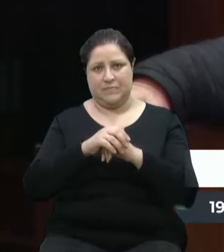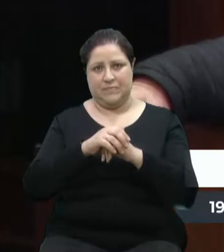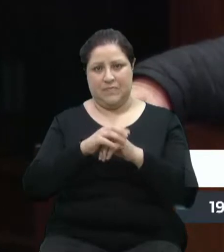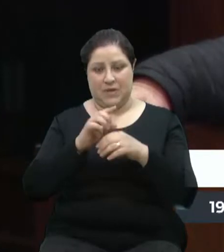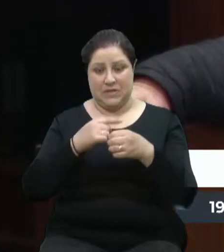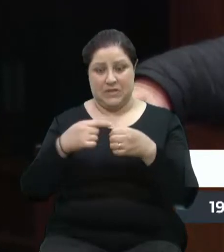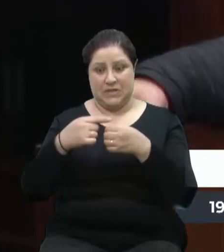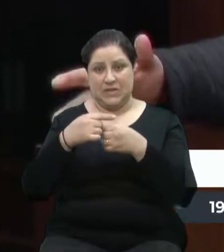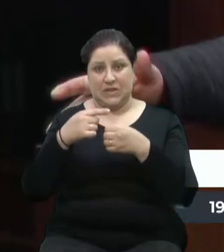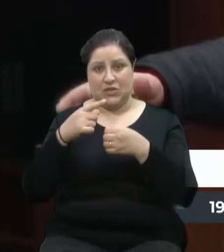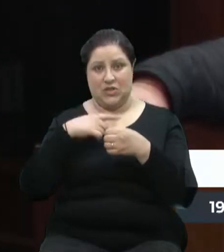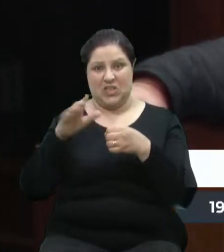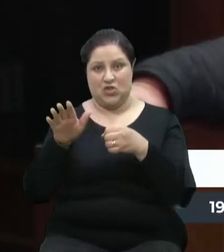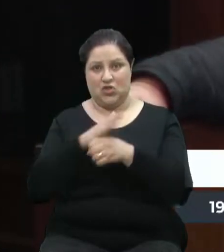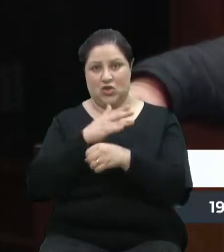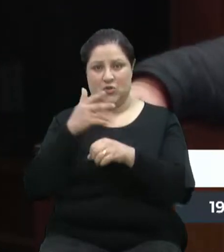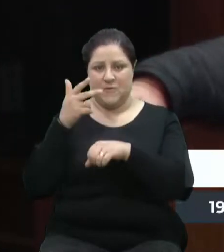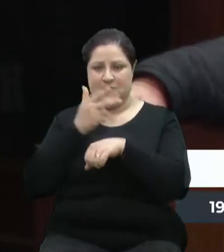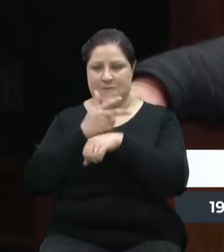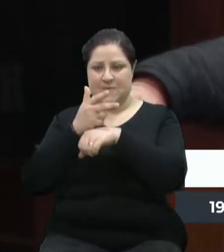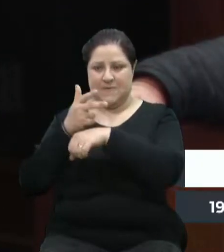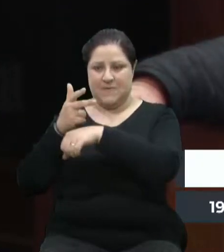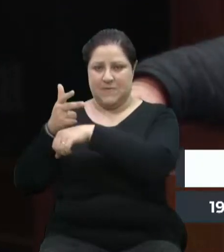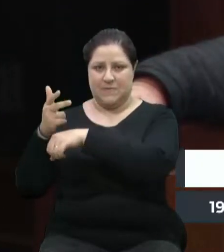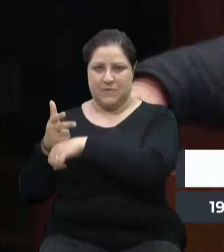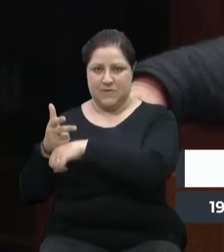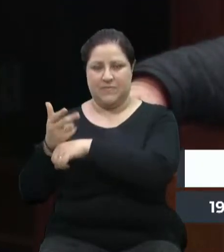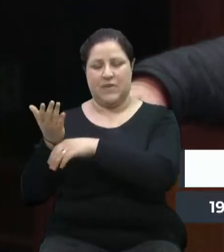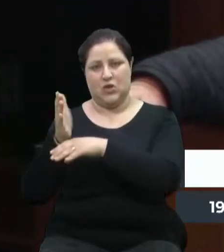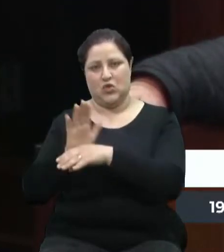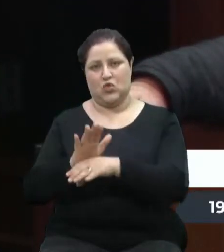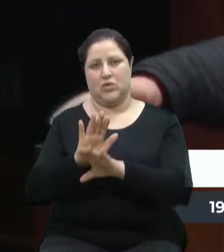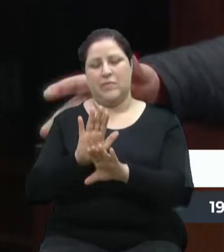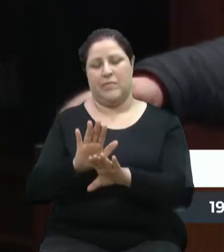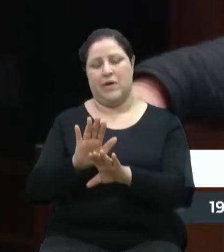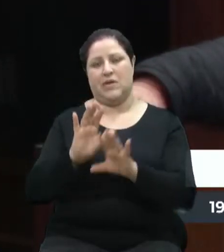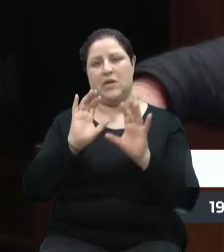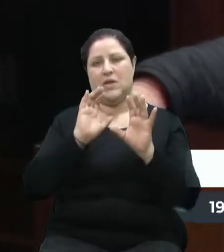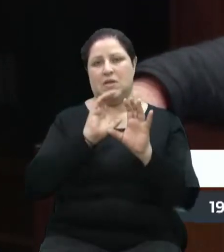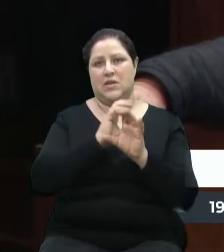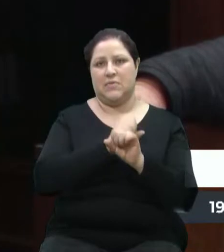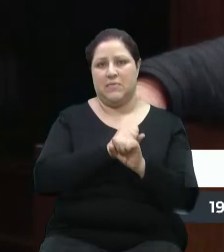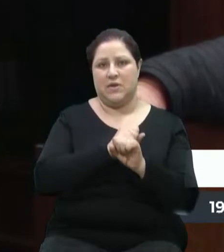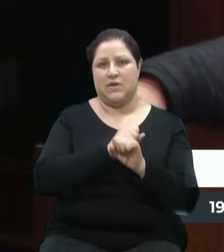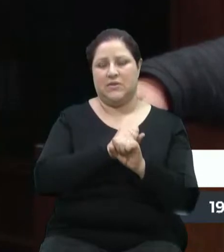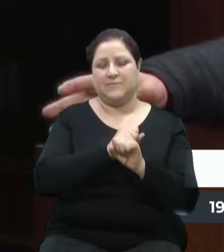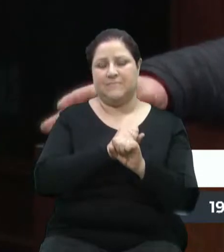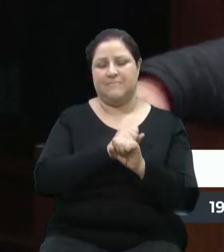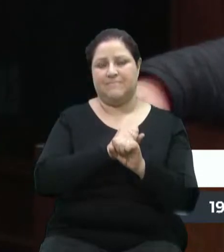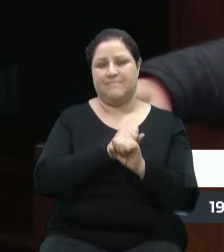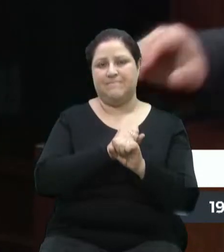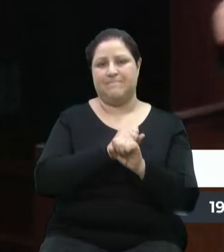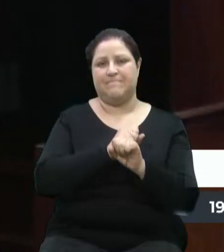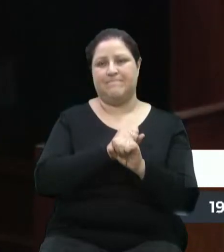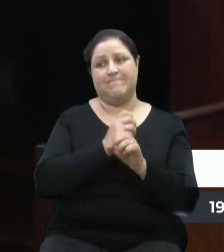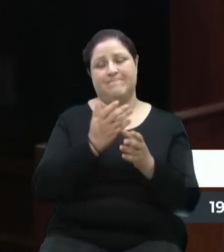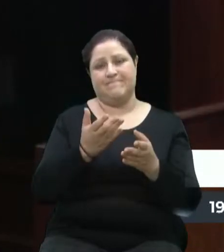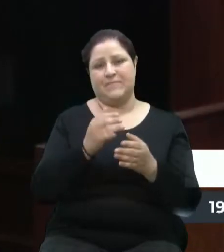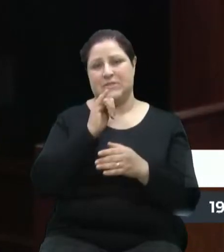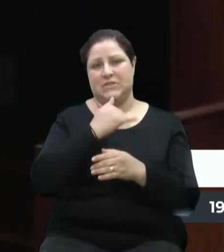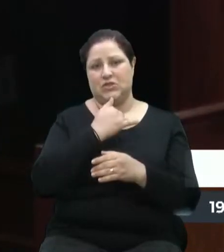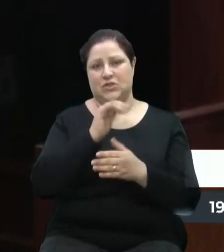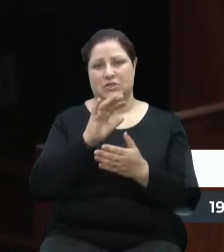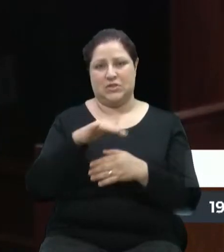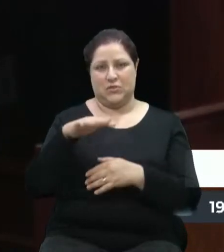eletrônico. Isso tudo vai ajudar, vereador Bortola? Mas imagens a gente precisaria para punir. Mas venho hoje falar da reunião que